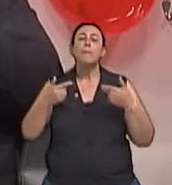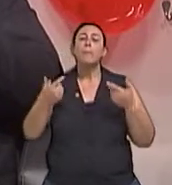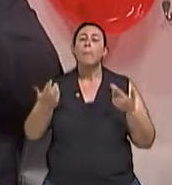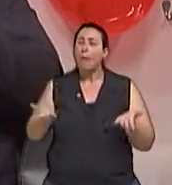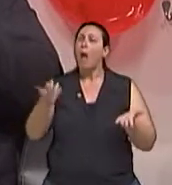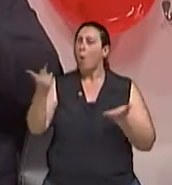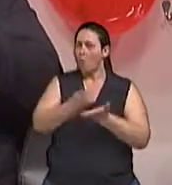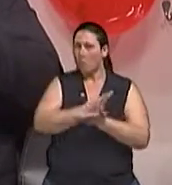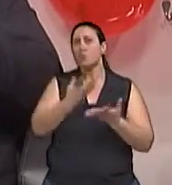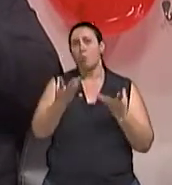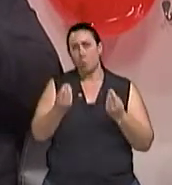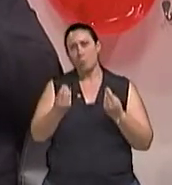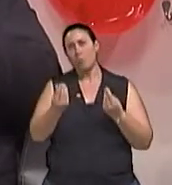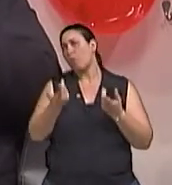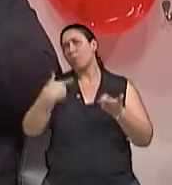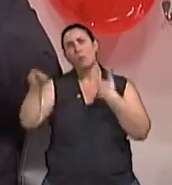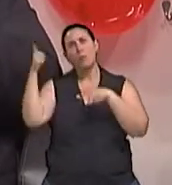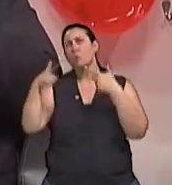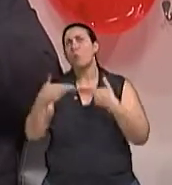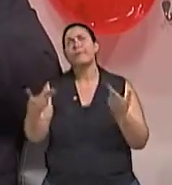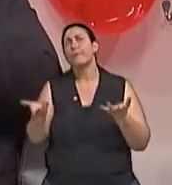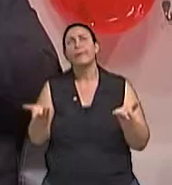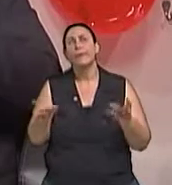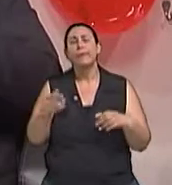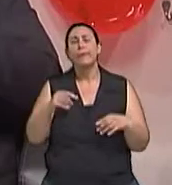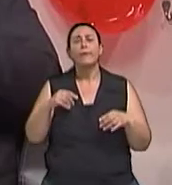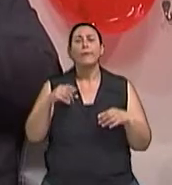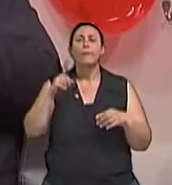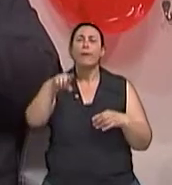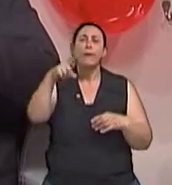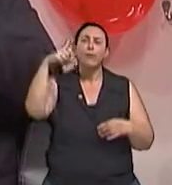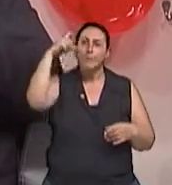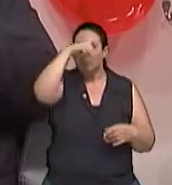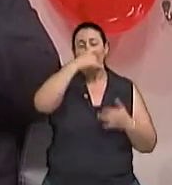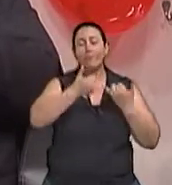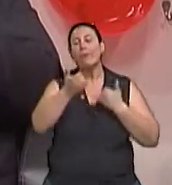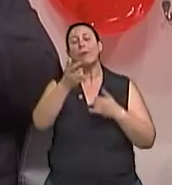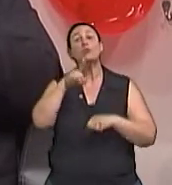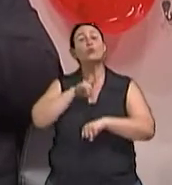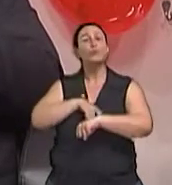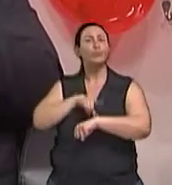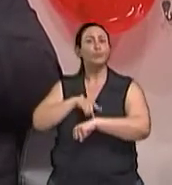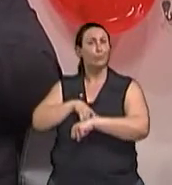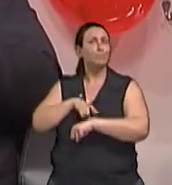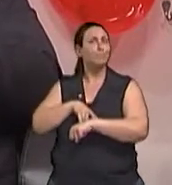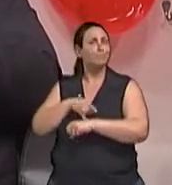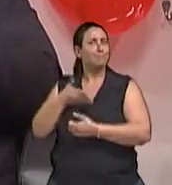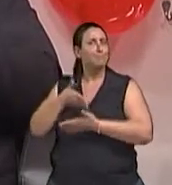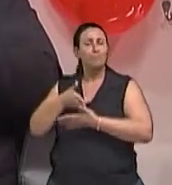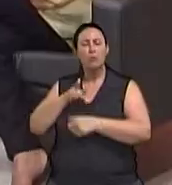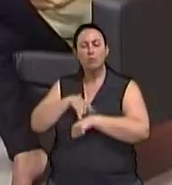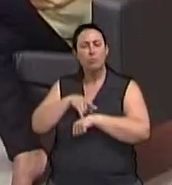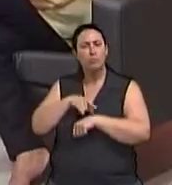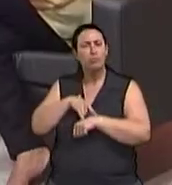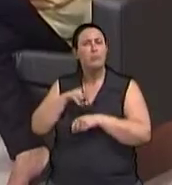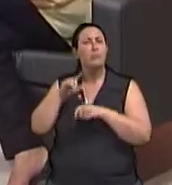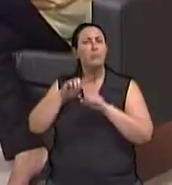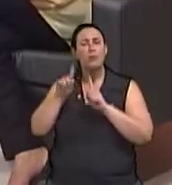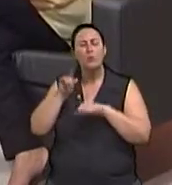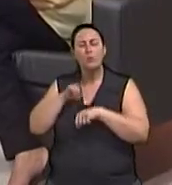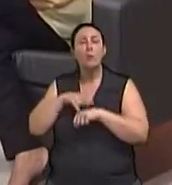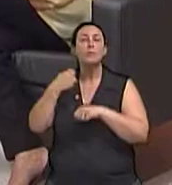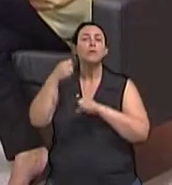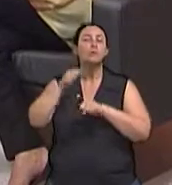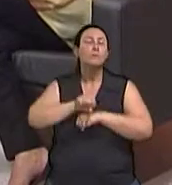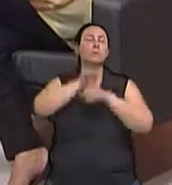Frequentemente também devido a outros fatores, como por exemplo, a dificuldade, a incontinência urinária. Então, a pessoa não necessariamente perde urina, mas tem que